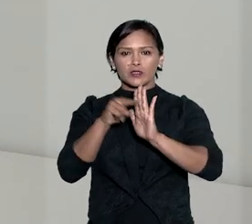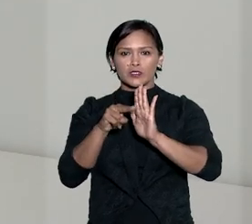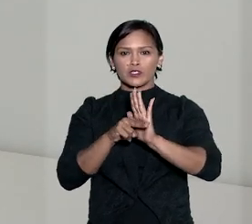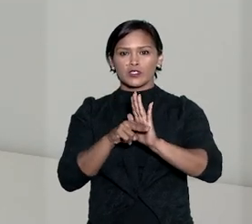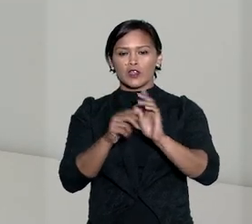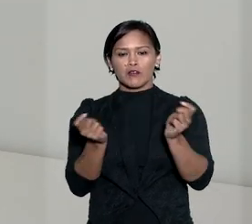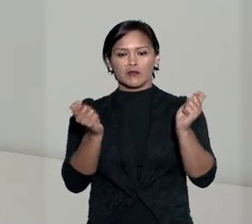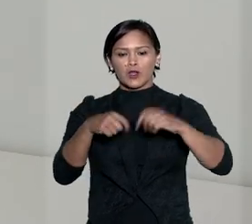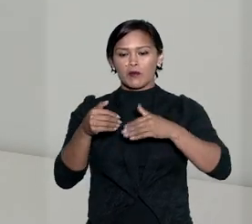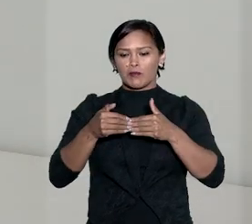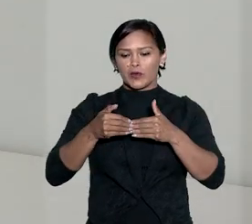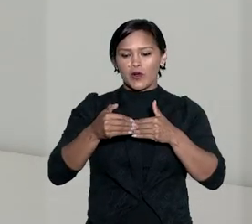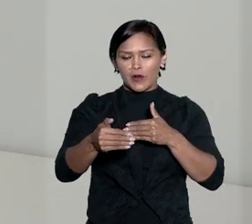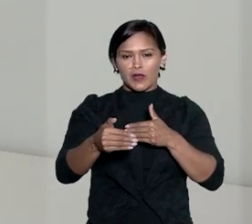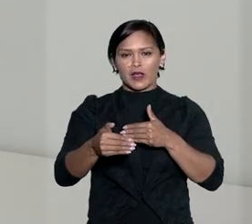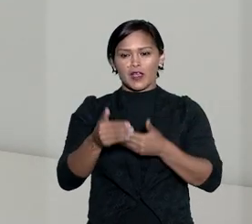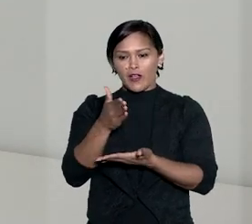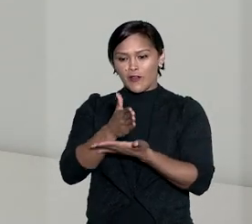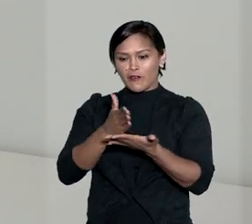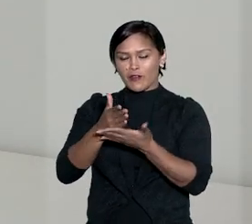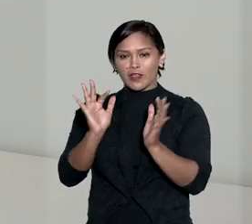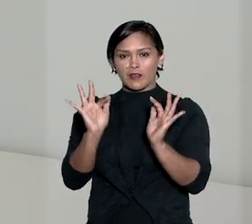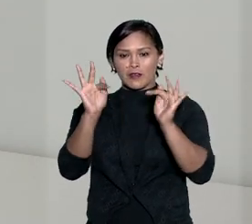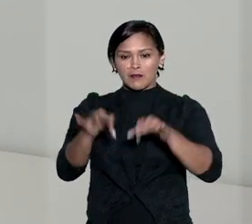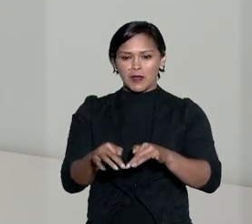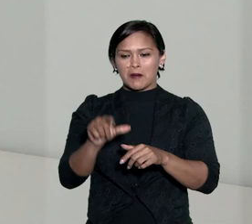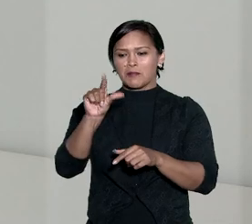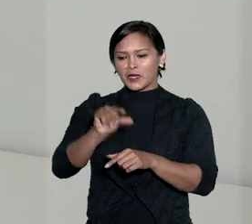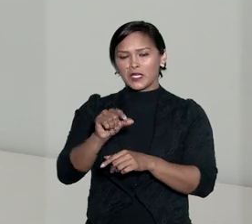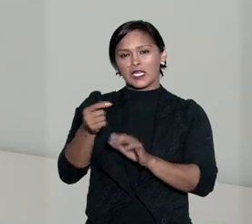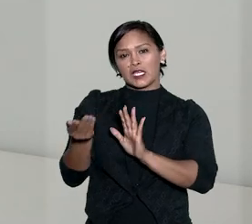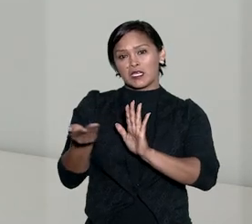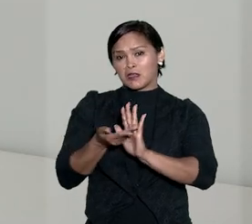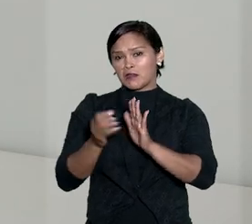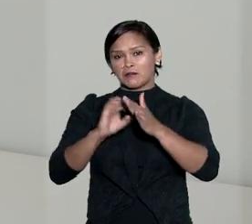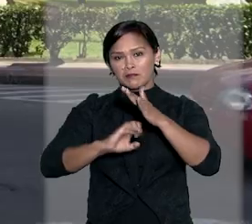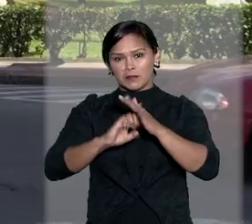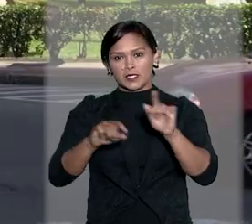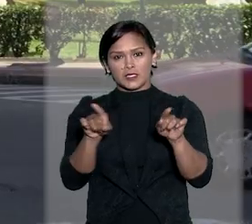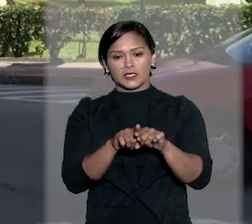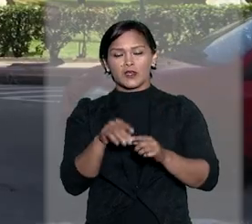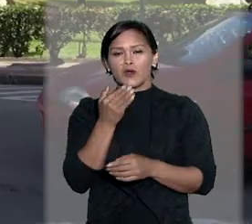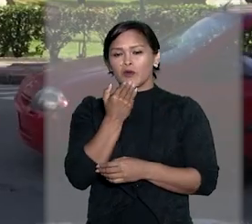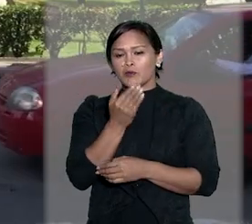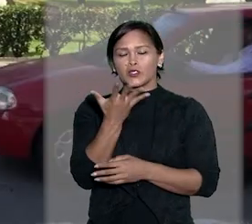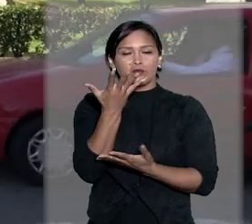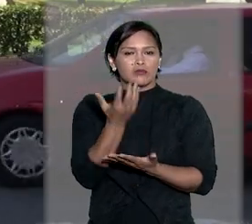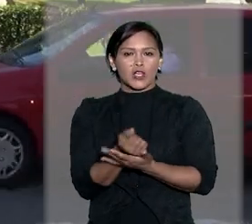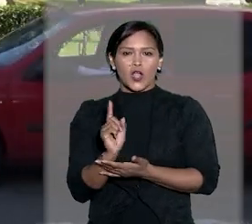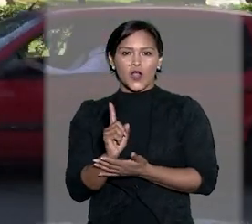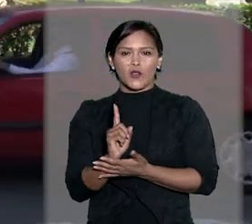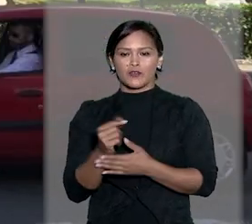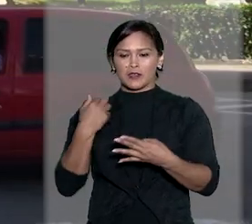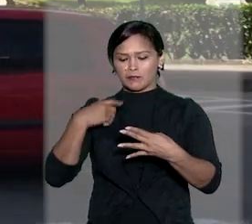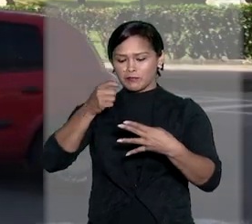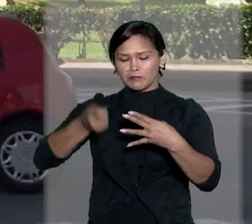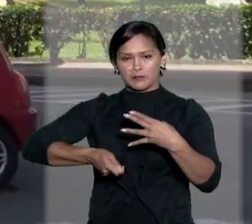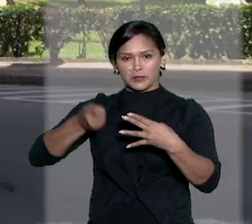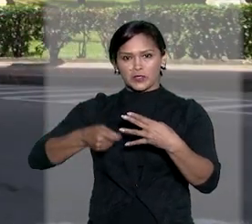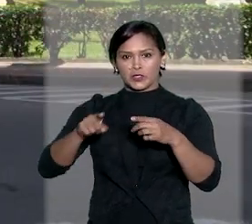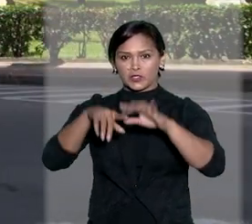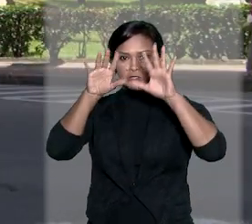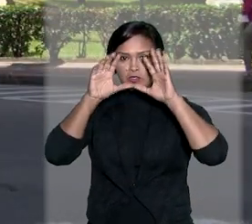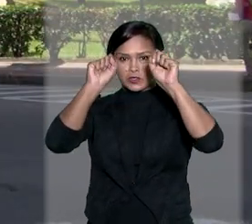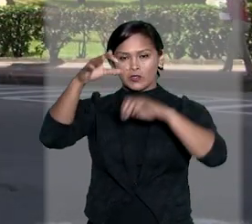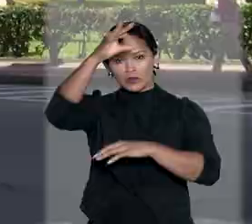normas que concederam prorrogação de vencimentos para micro e pequenas empresas. O pedido foi negado pelo Tribunal de Justiça do